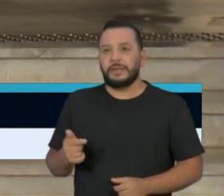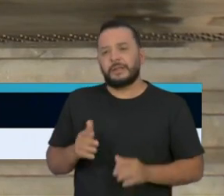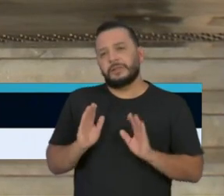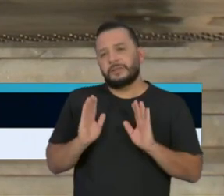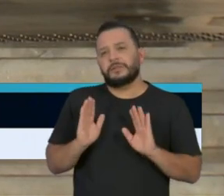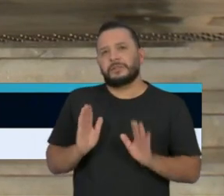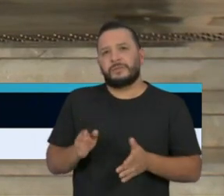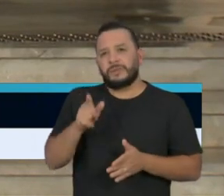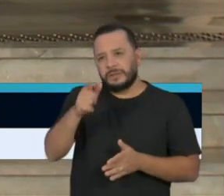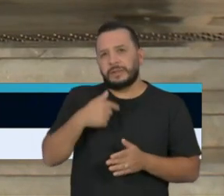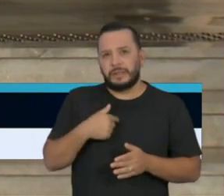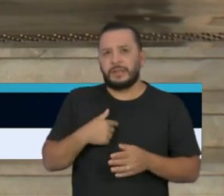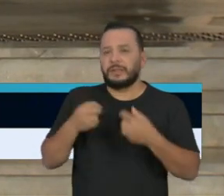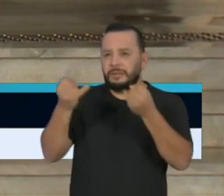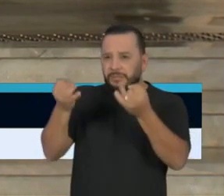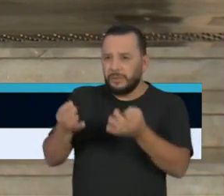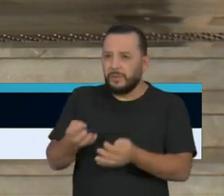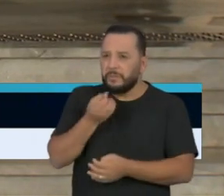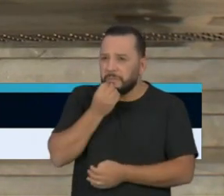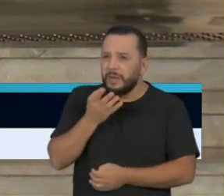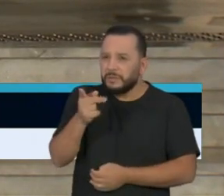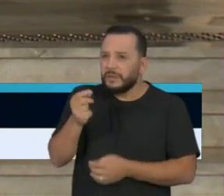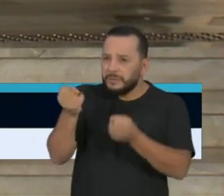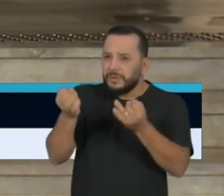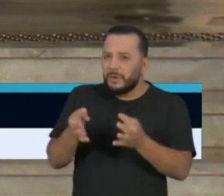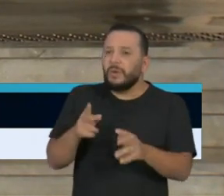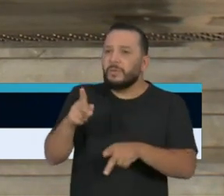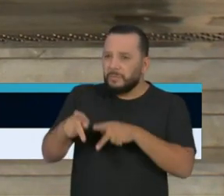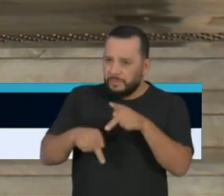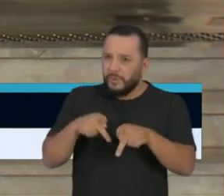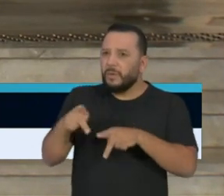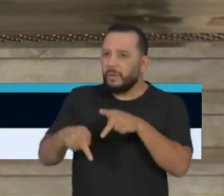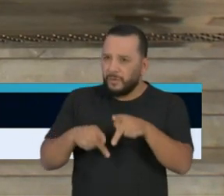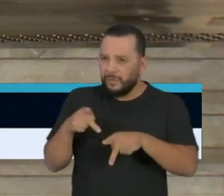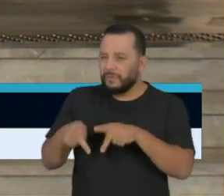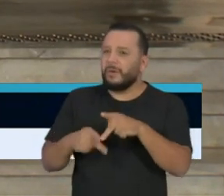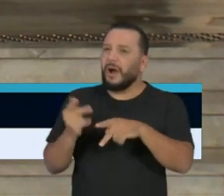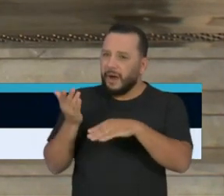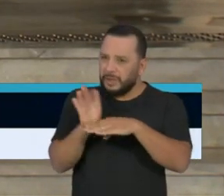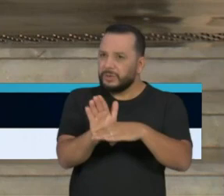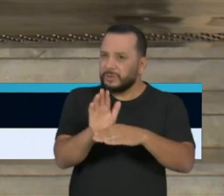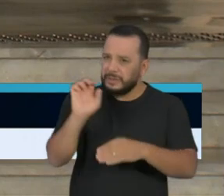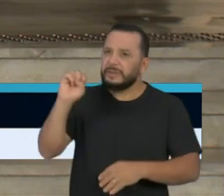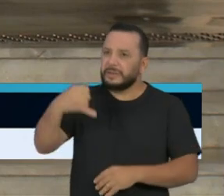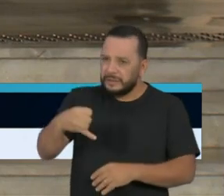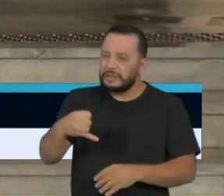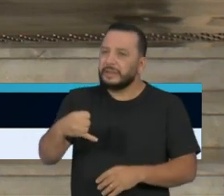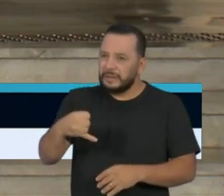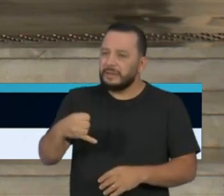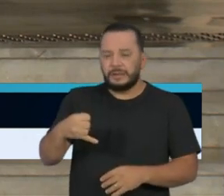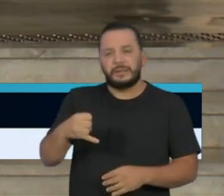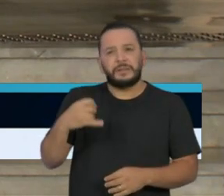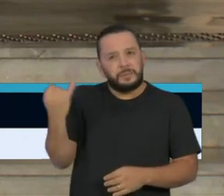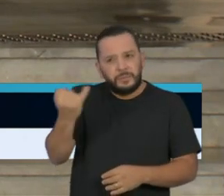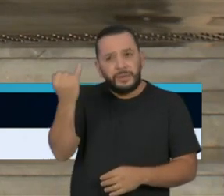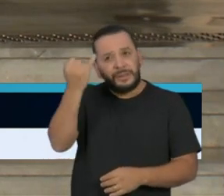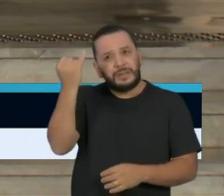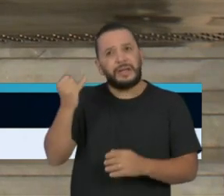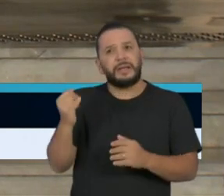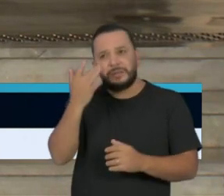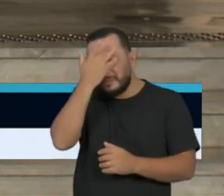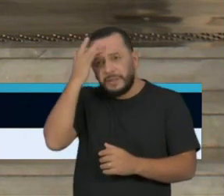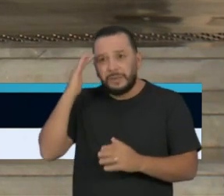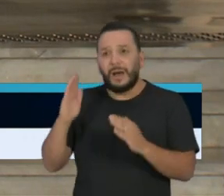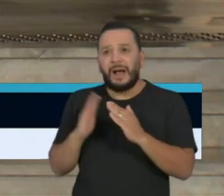introdução foi muito feliz em dizer que a população está ajudando. E isso é definitivo nesta